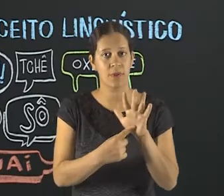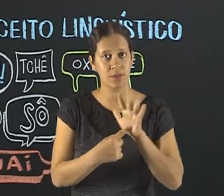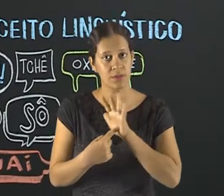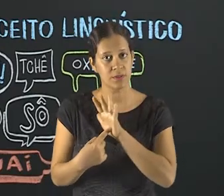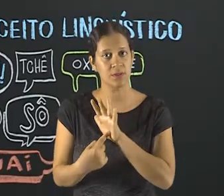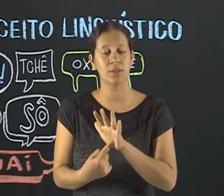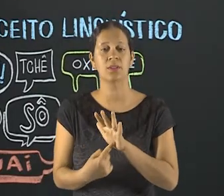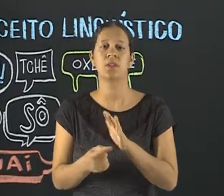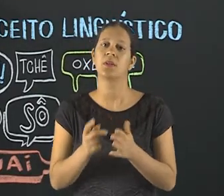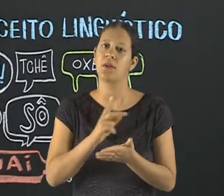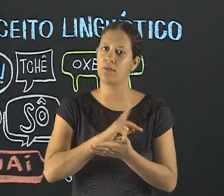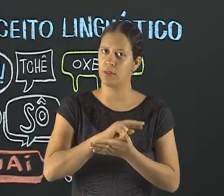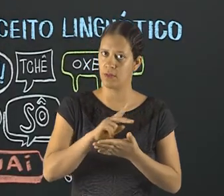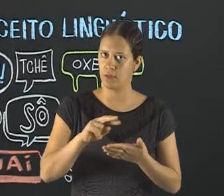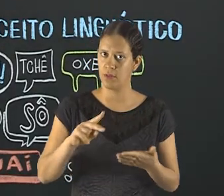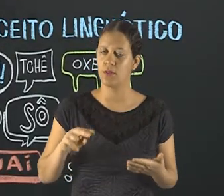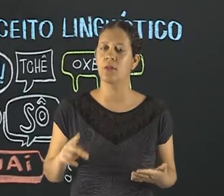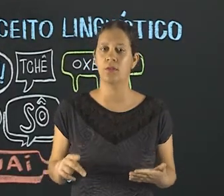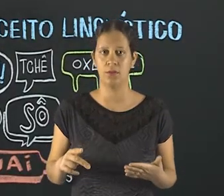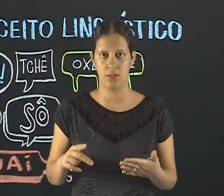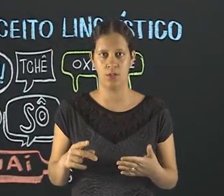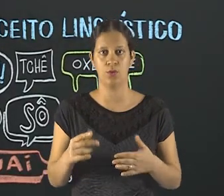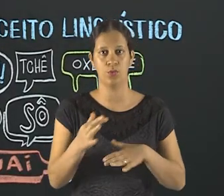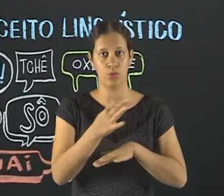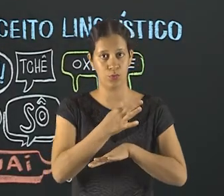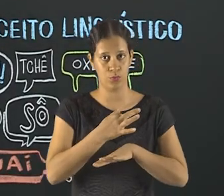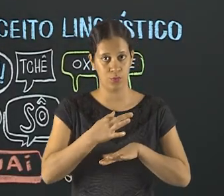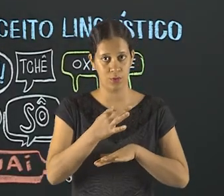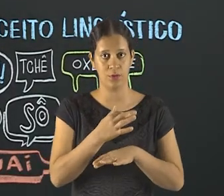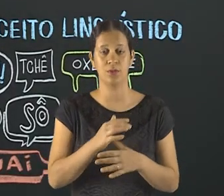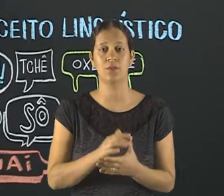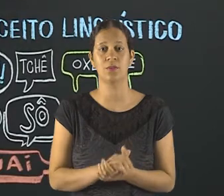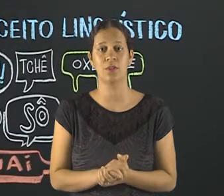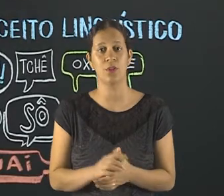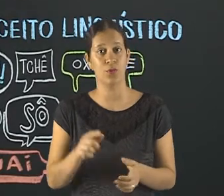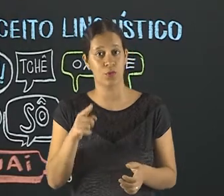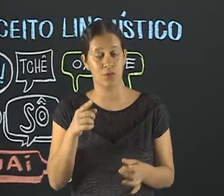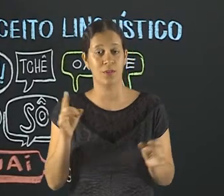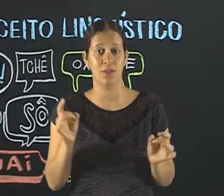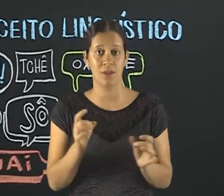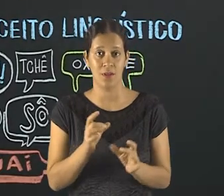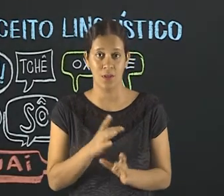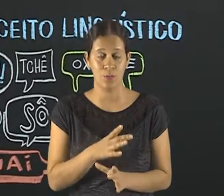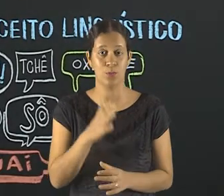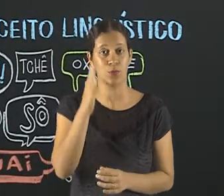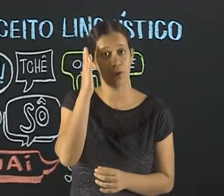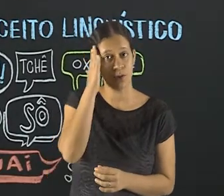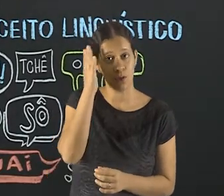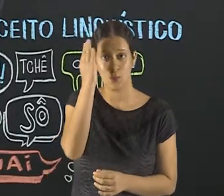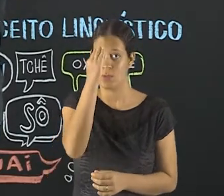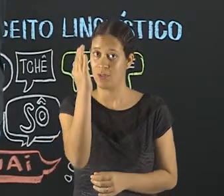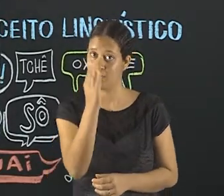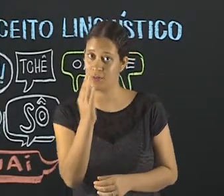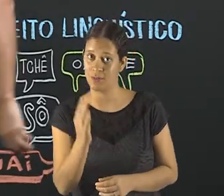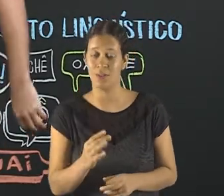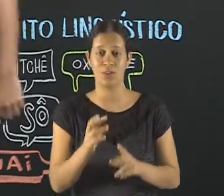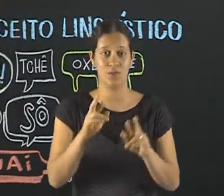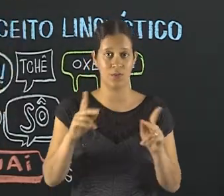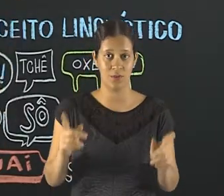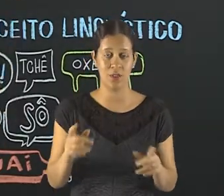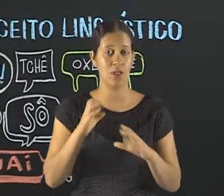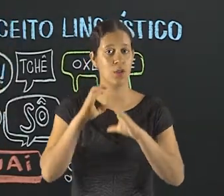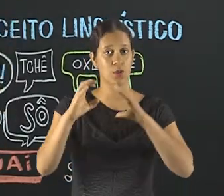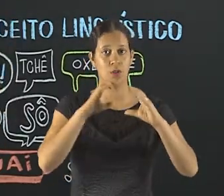conteúdo, você tem que apresentar em uma variedade formal. Bom, se você acabou de compreender que o Brasil tem essa diversidade, que a gente tem